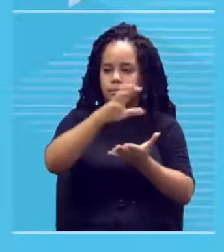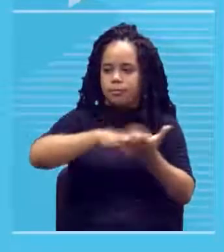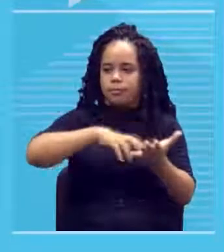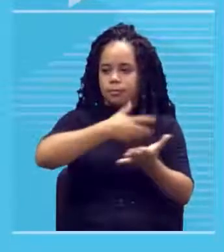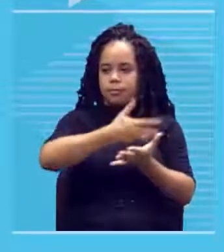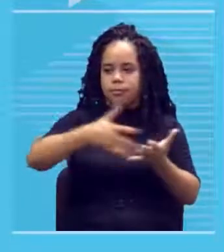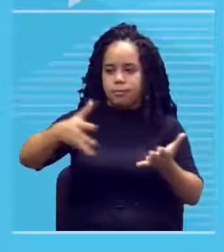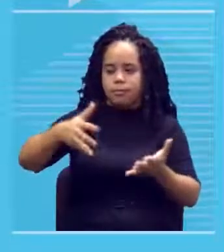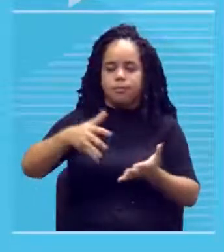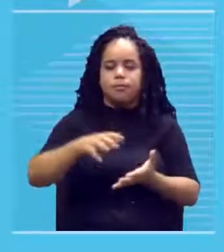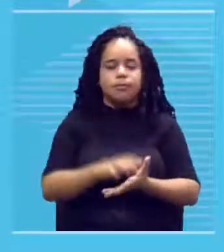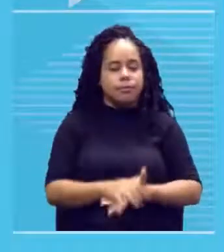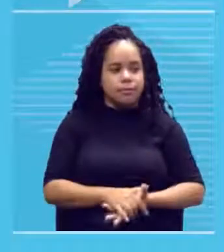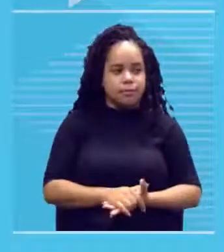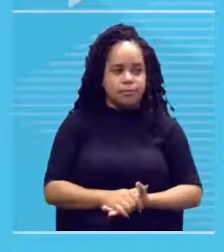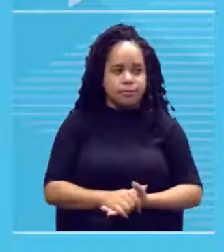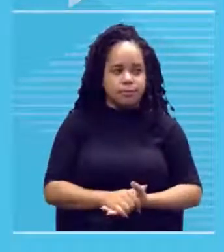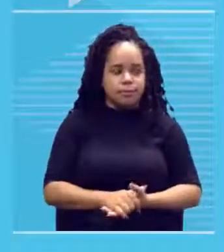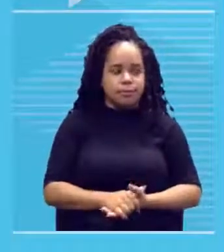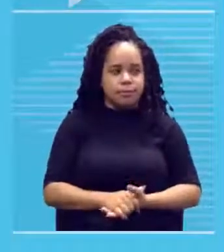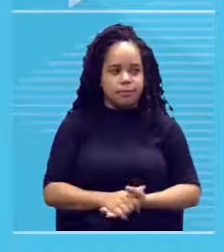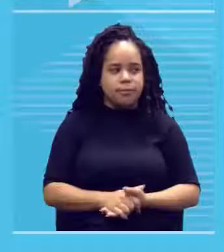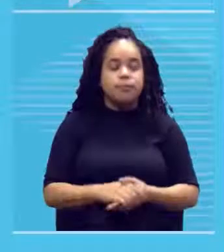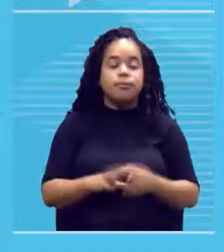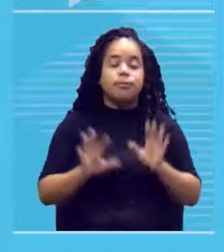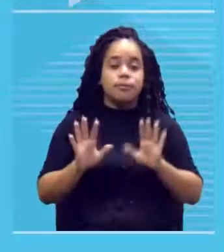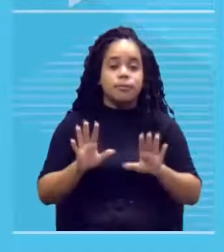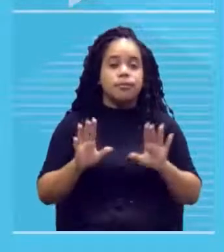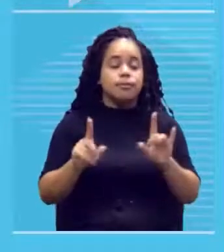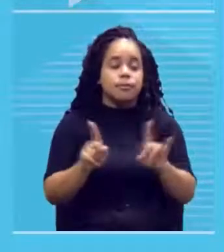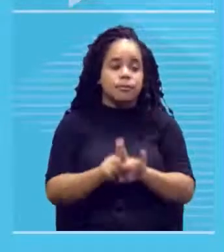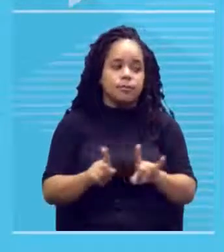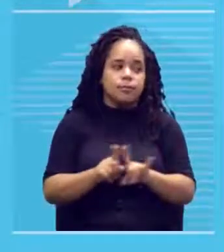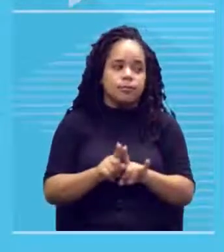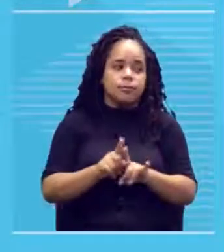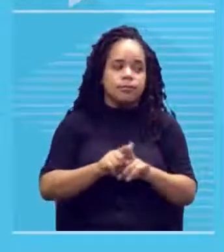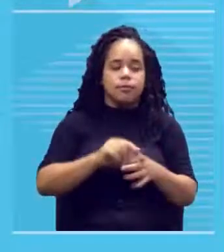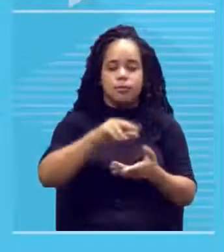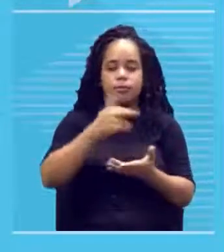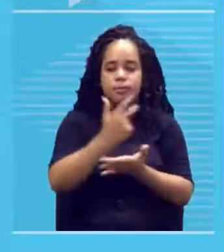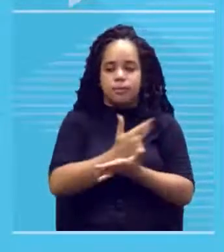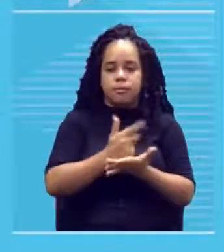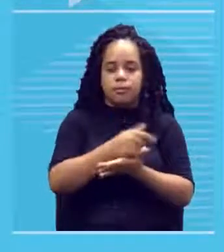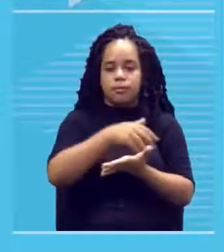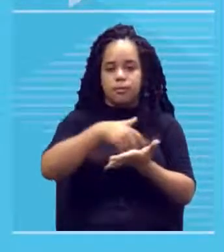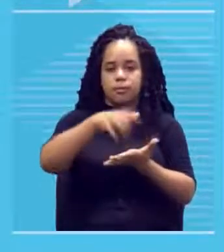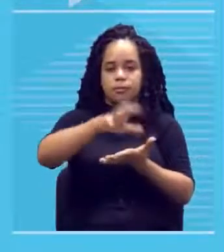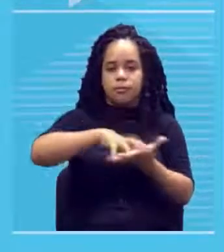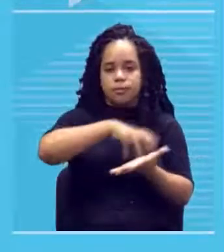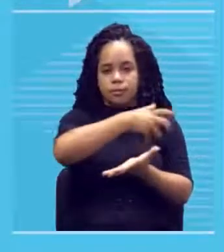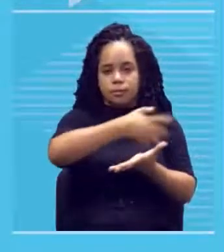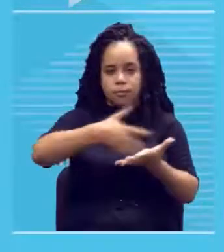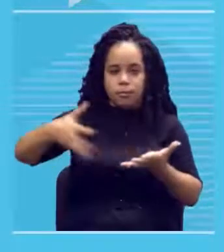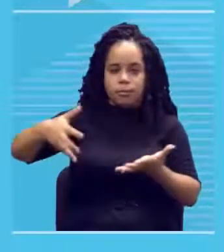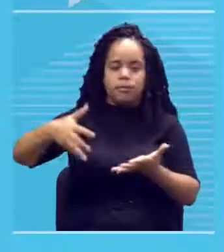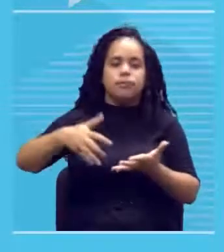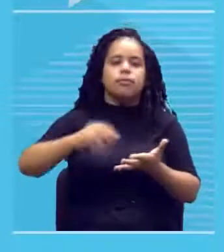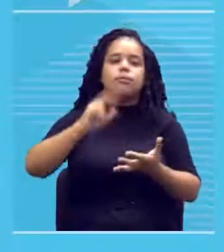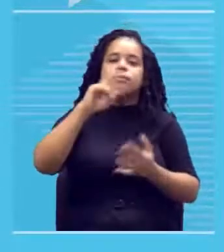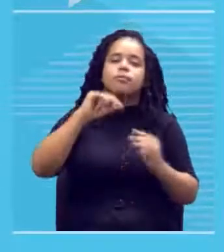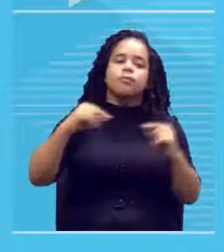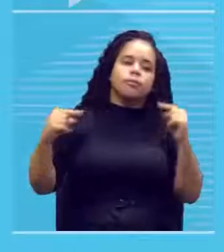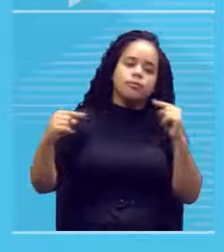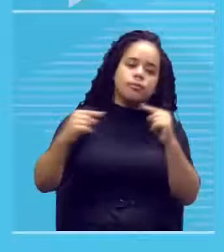feita na rocha mas também a expressão rupestre vai definir tudo que envolve as